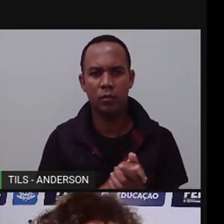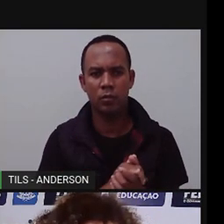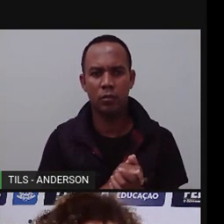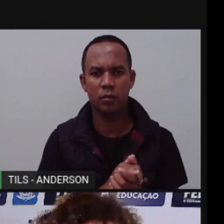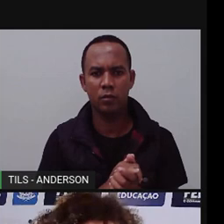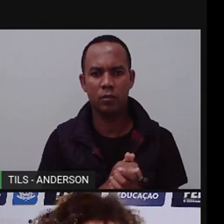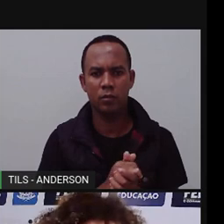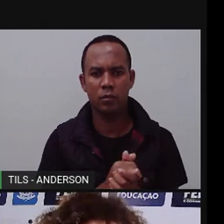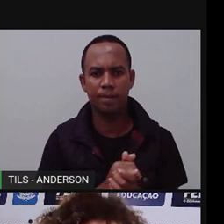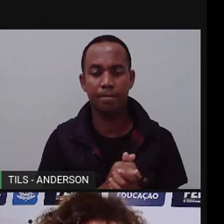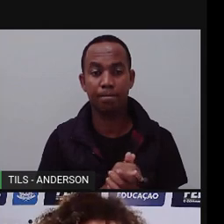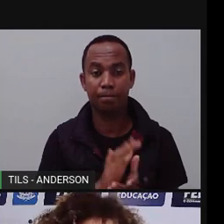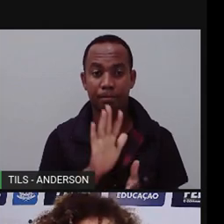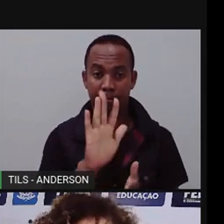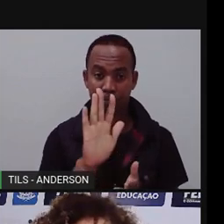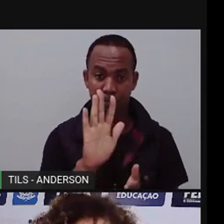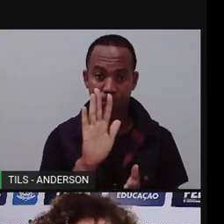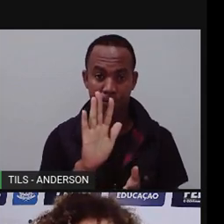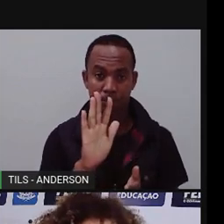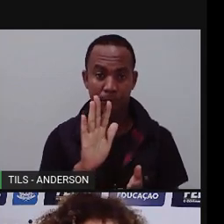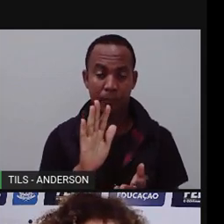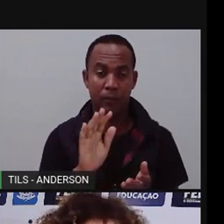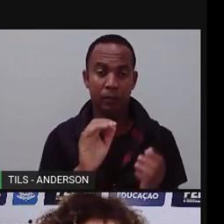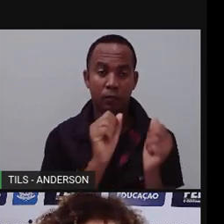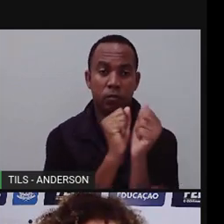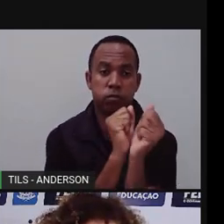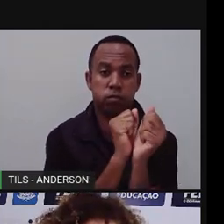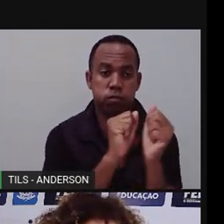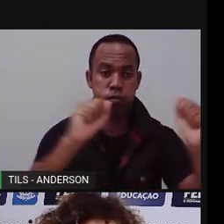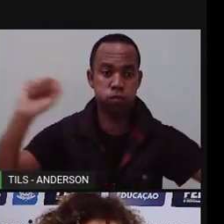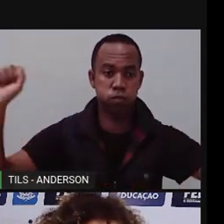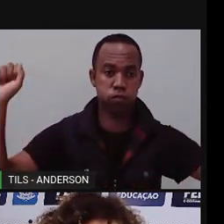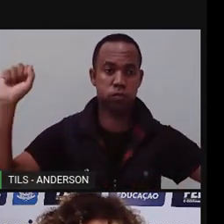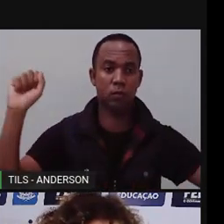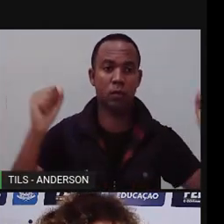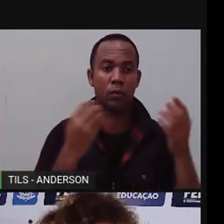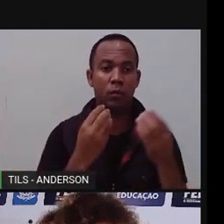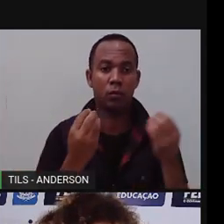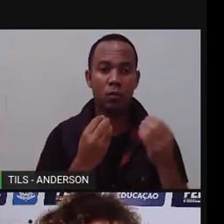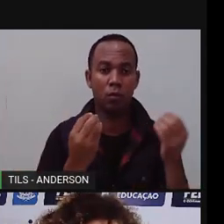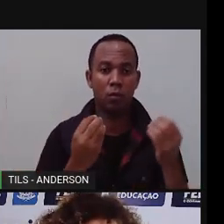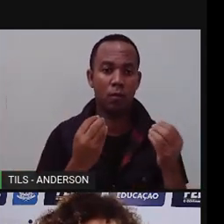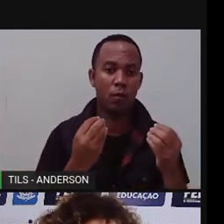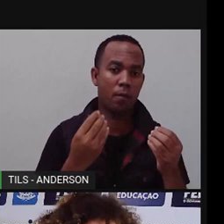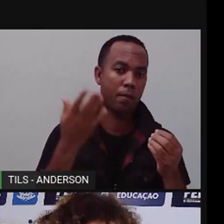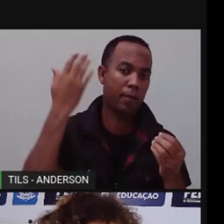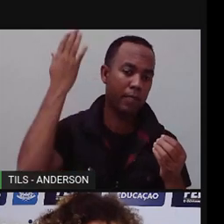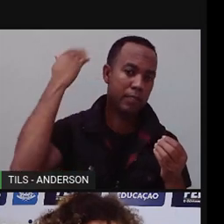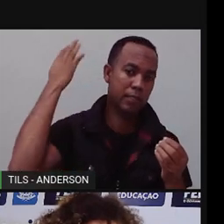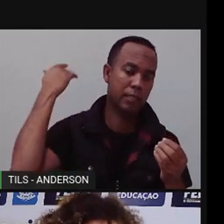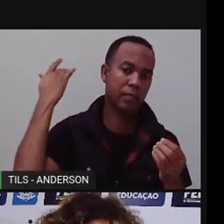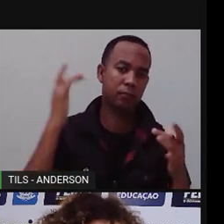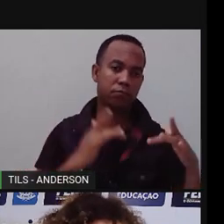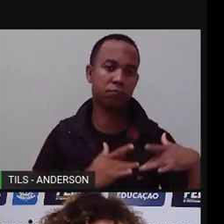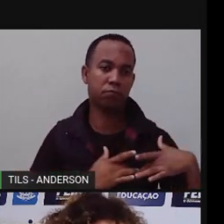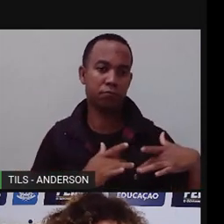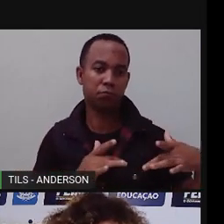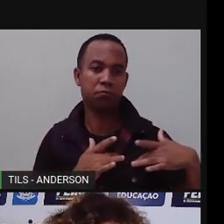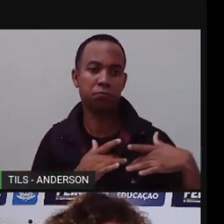Vamos lá. Mas a liberdade foi conquistada também por meio de heranças, de doações,